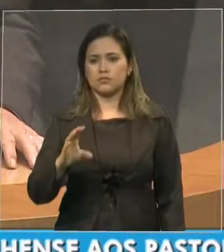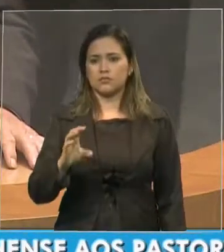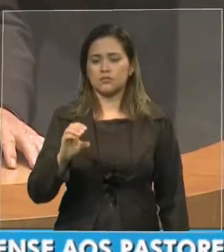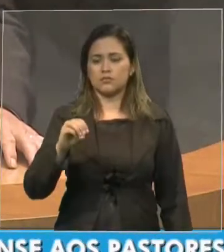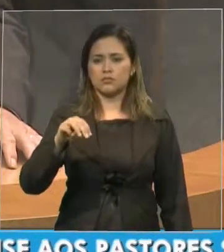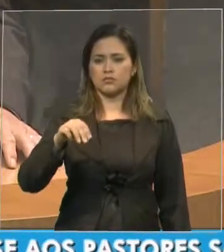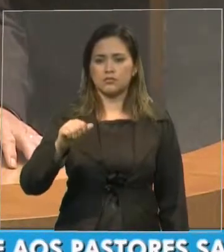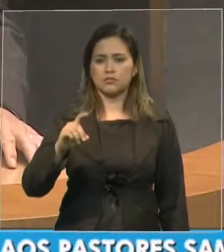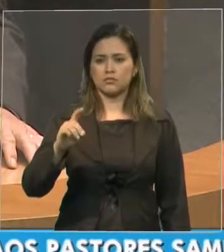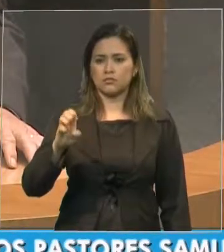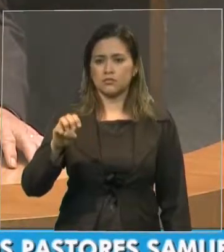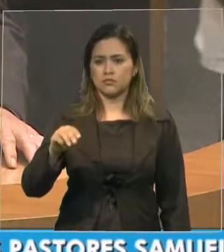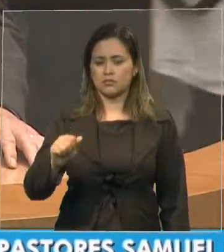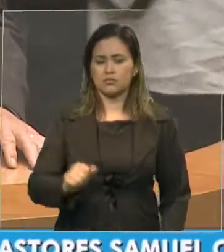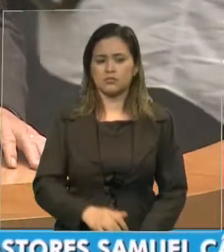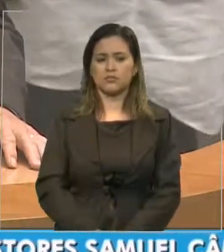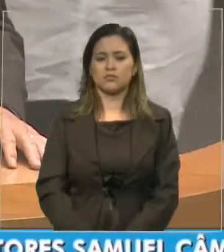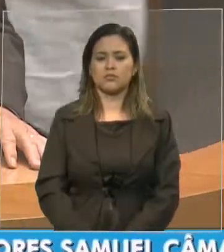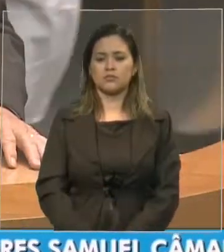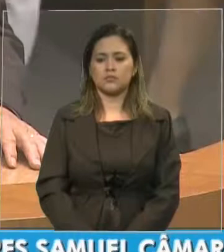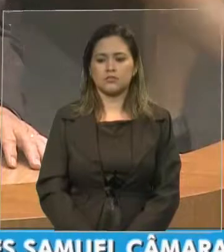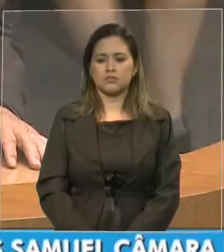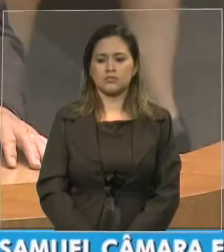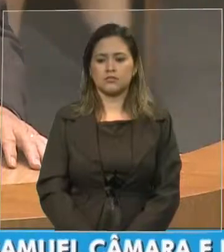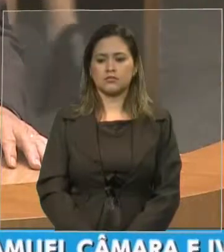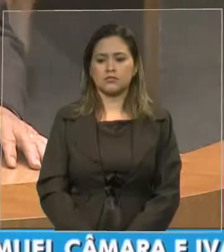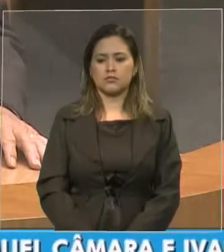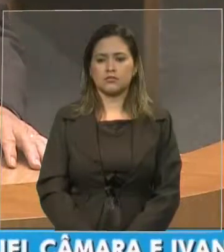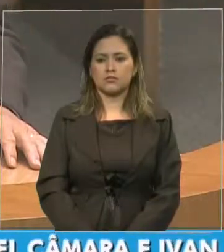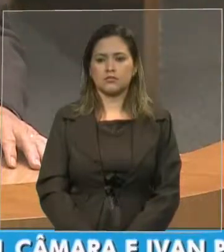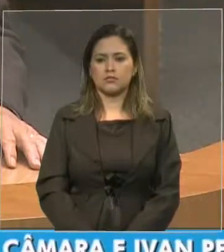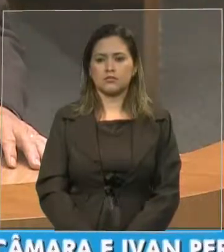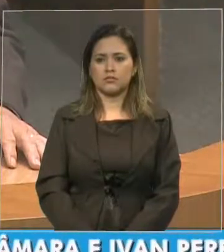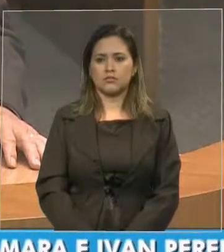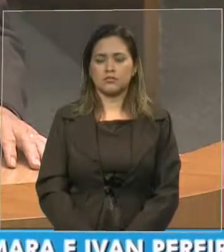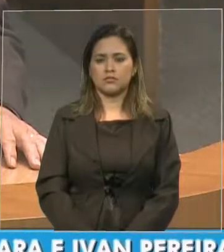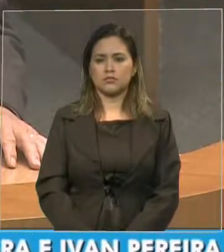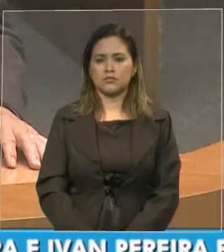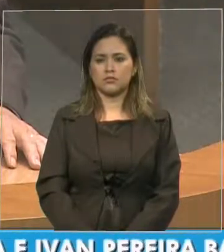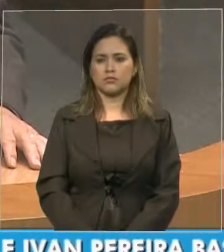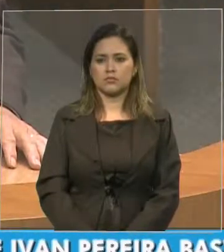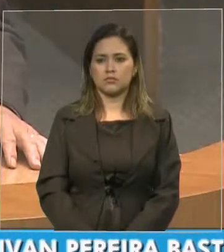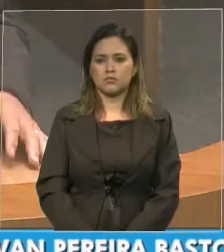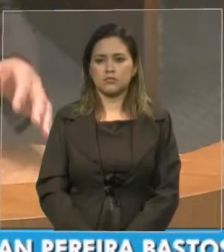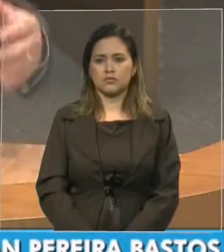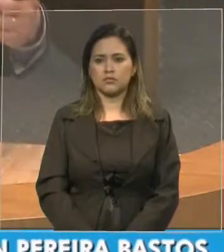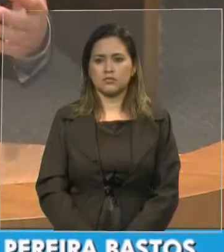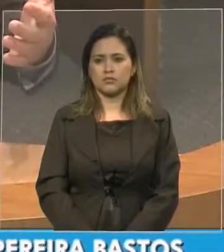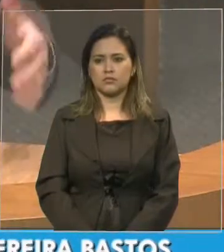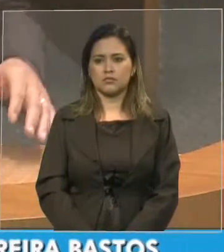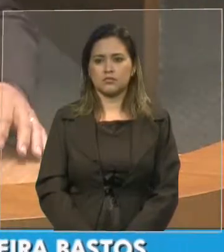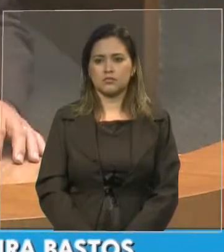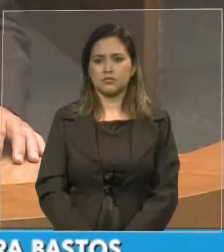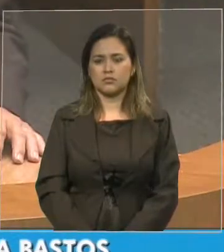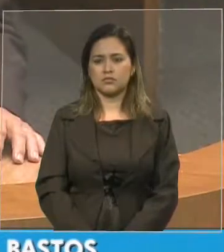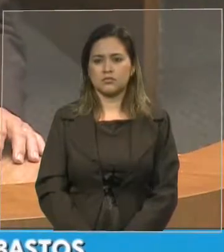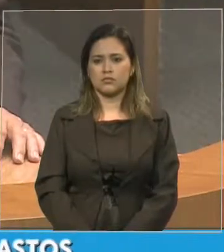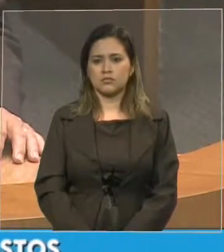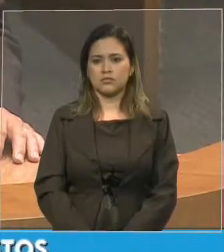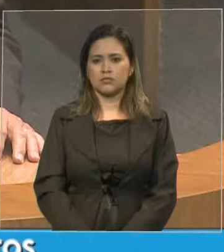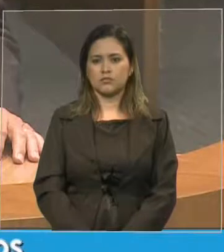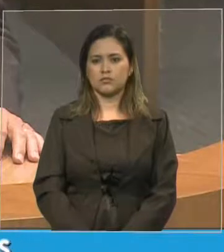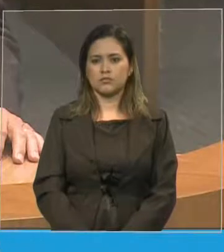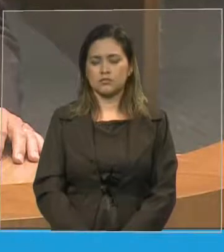para mim é um motivo gratificante nós é que recebemos esta